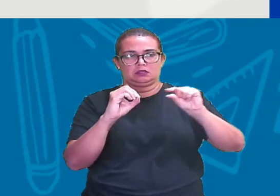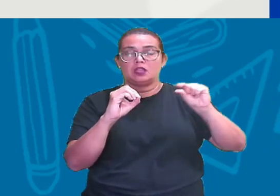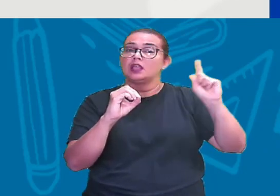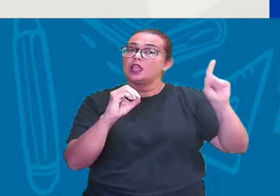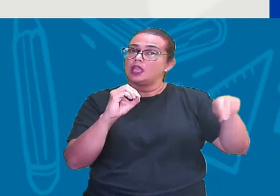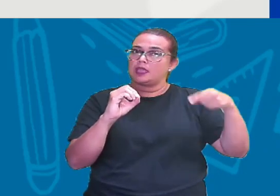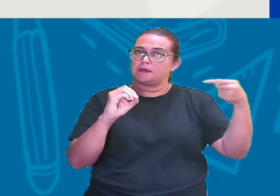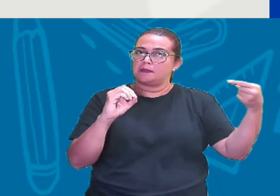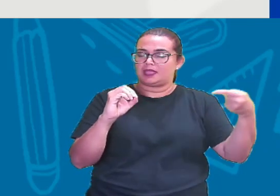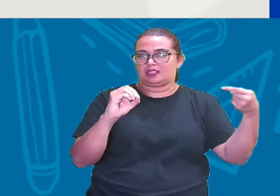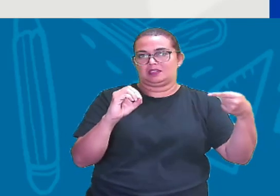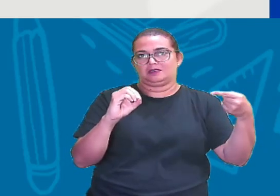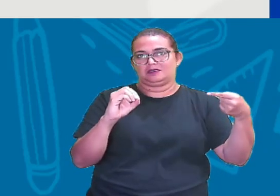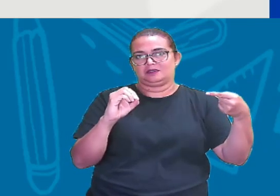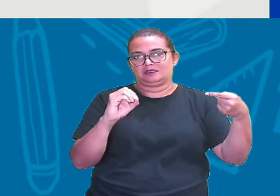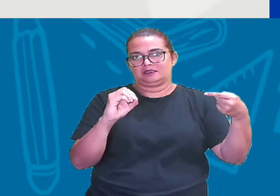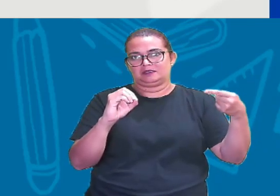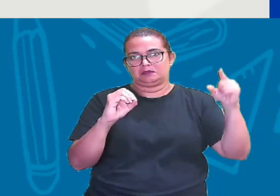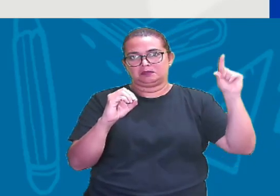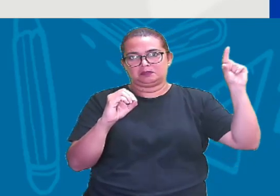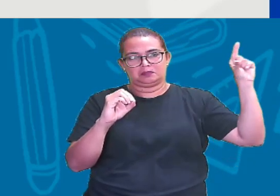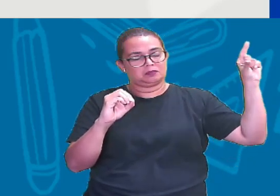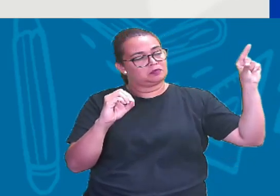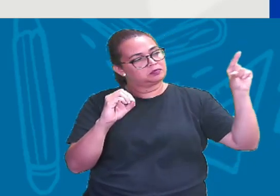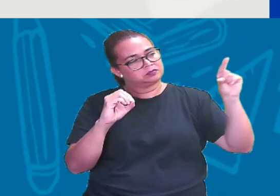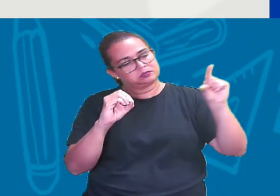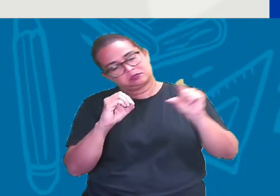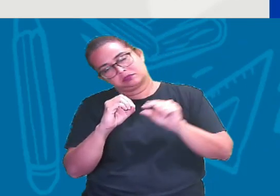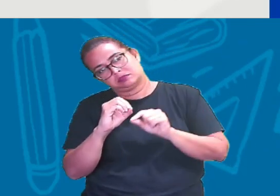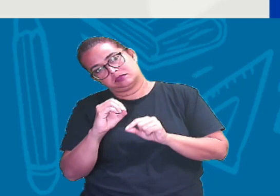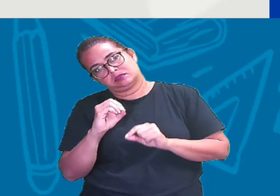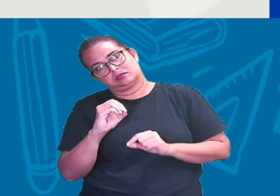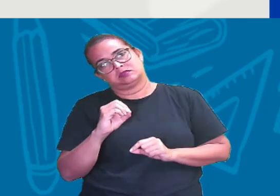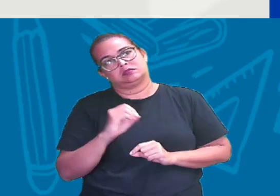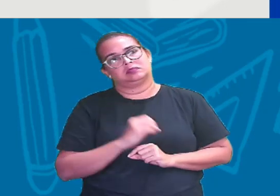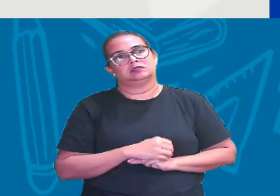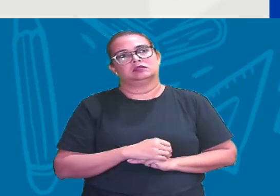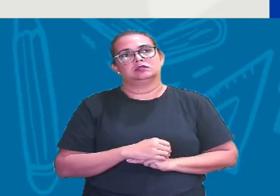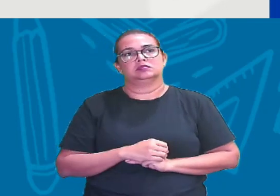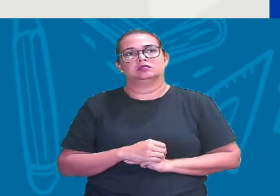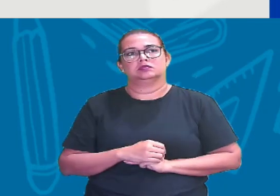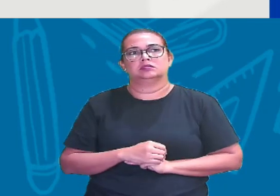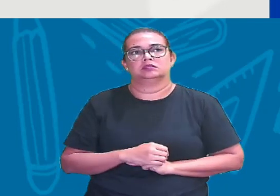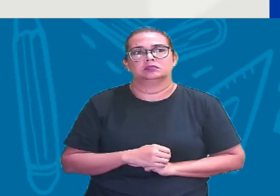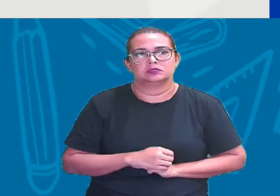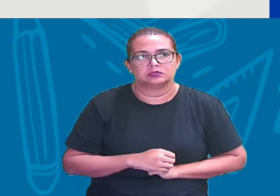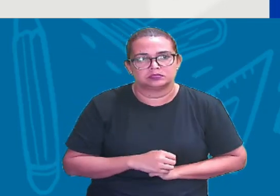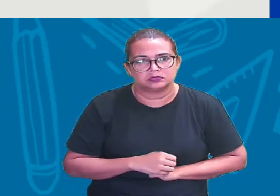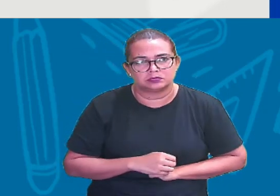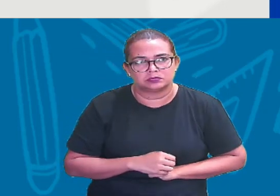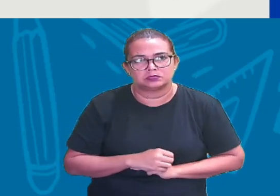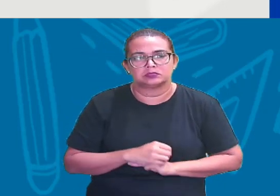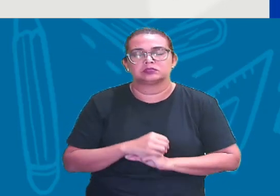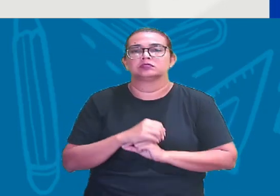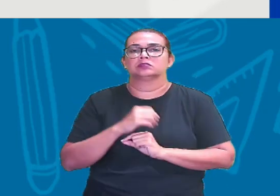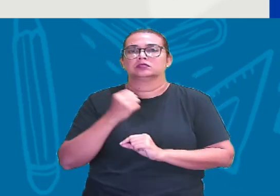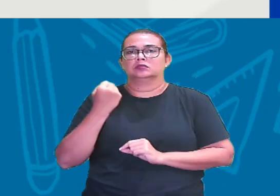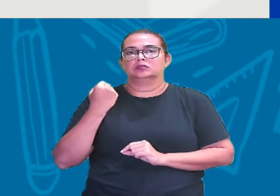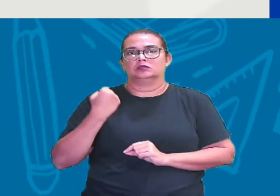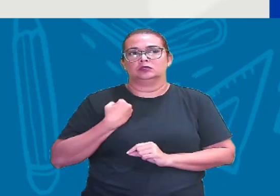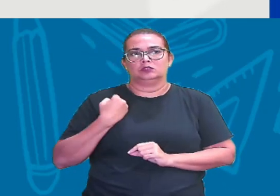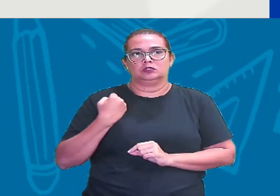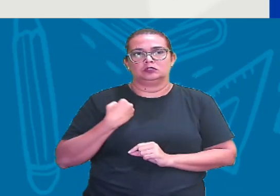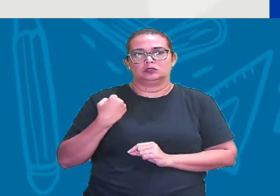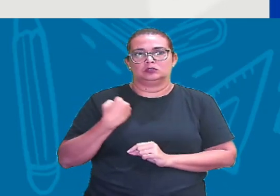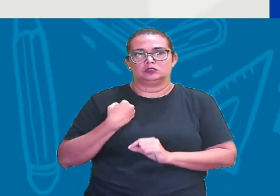Ele se torna Tá certo? Então Ó Números Inteiros Então, gente Vamos